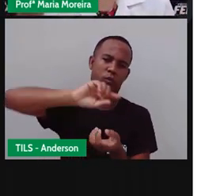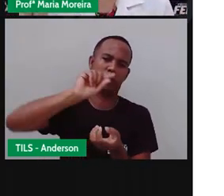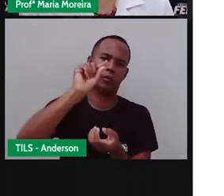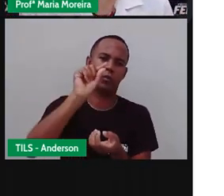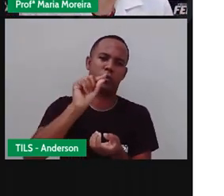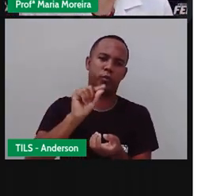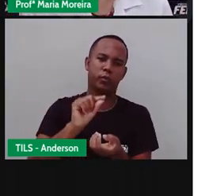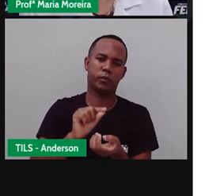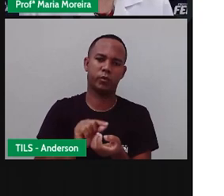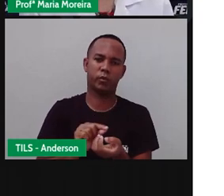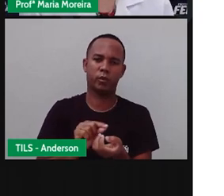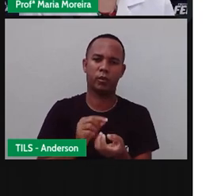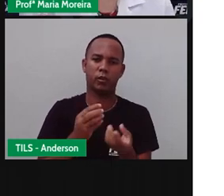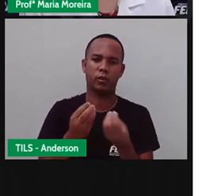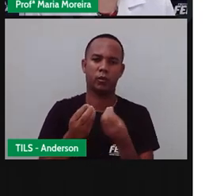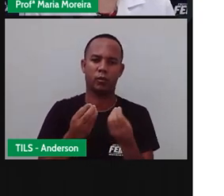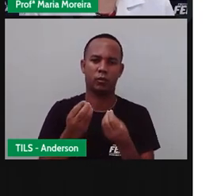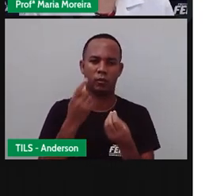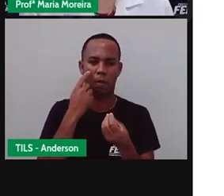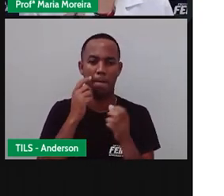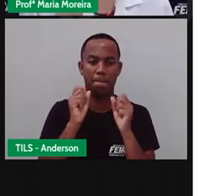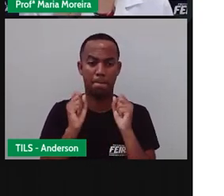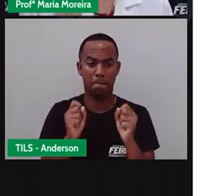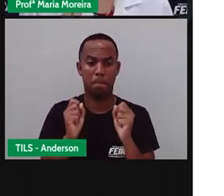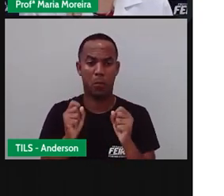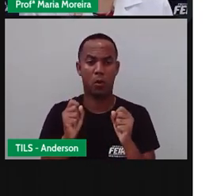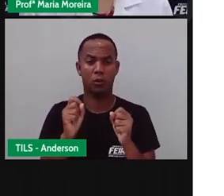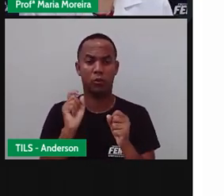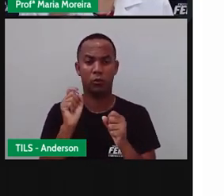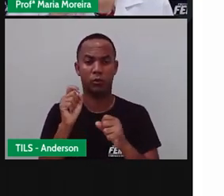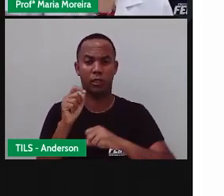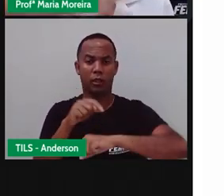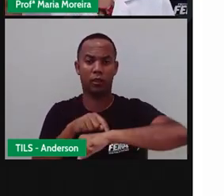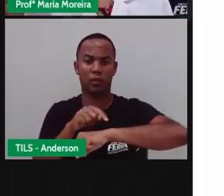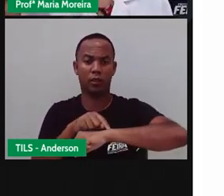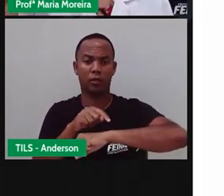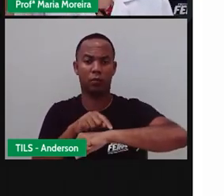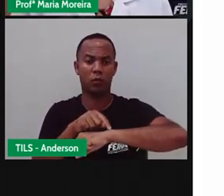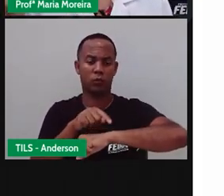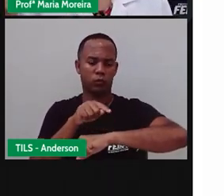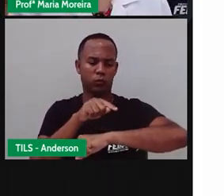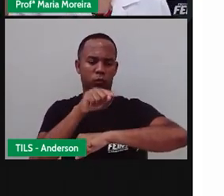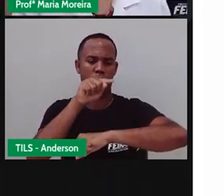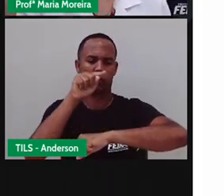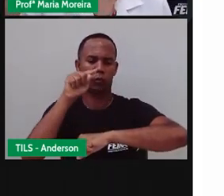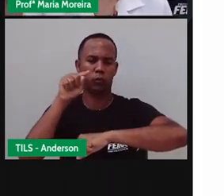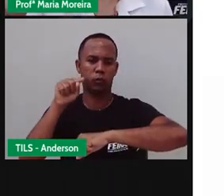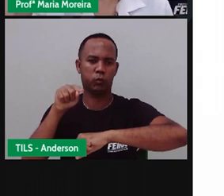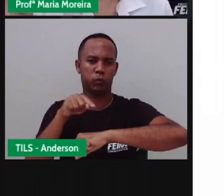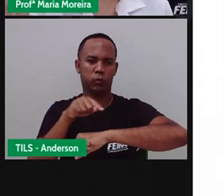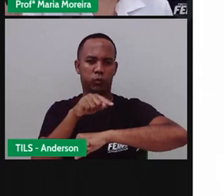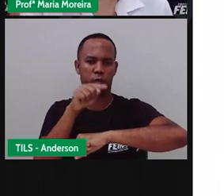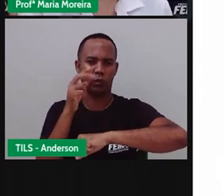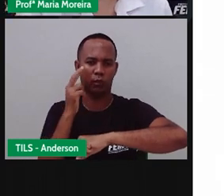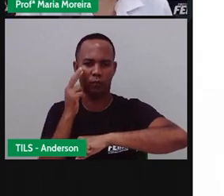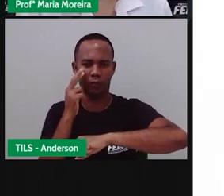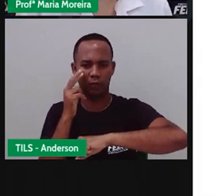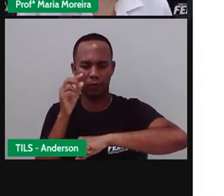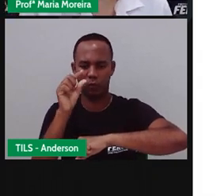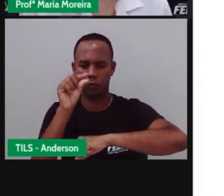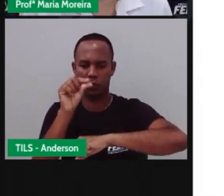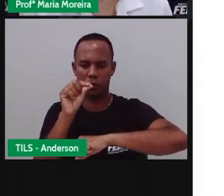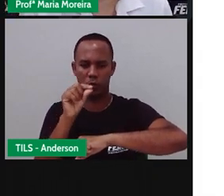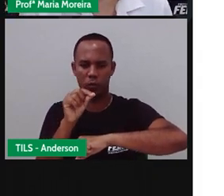Essa areia vai caindo. E aí, você pode cronometrar o tempo. Olha, você vira. Vamos ver essa areia